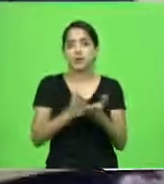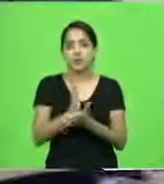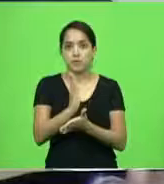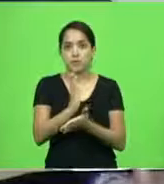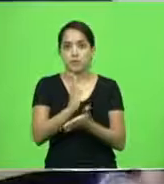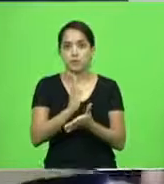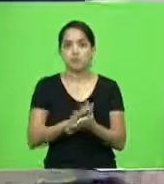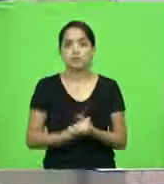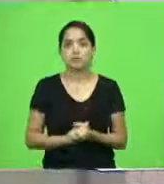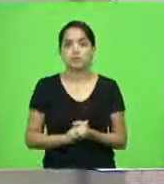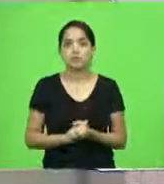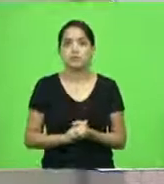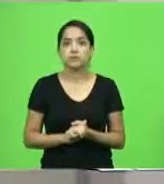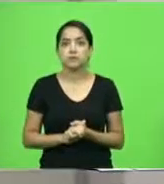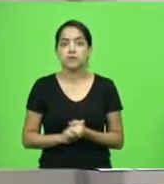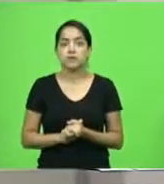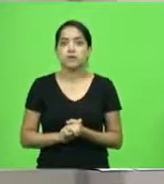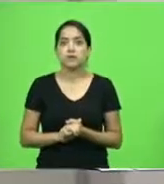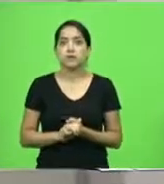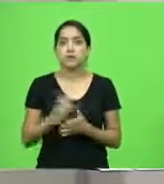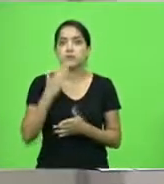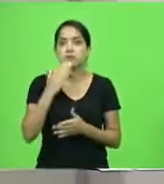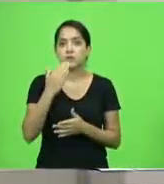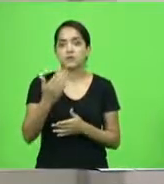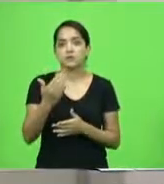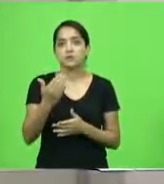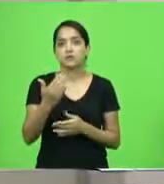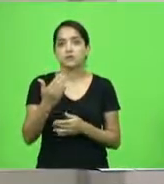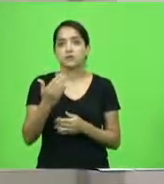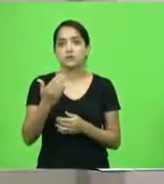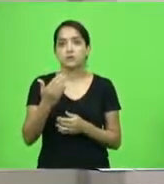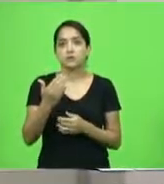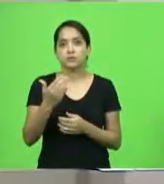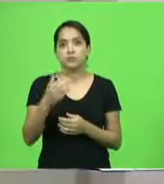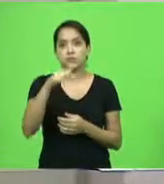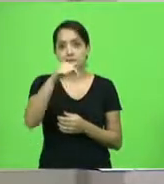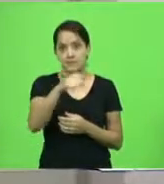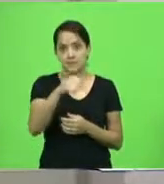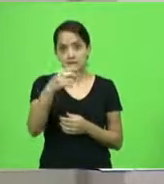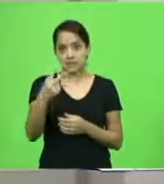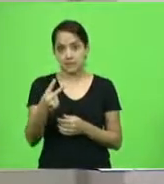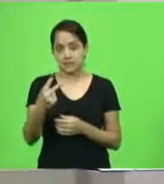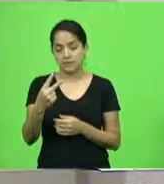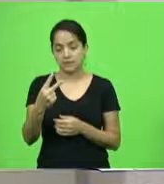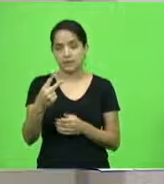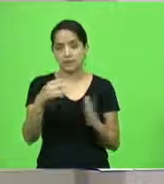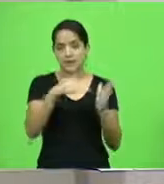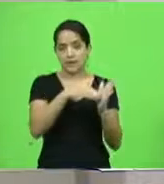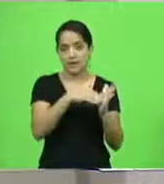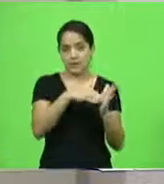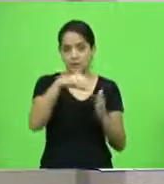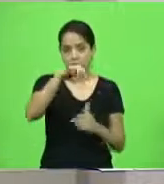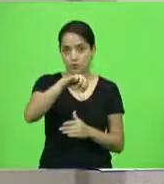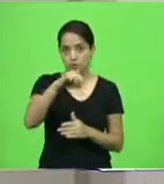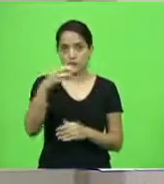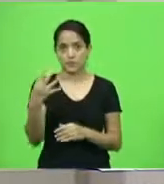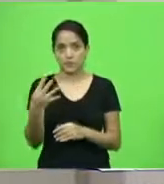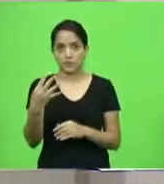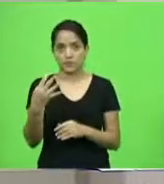aprovado. requerimentos 72 a 94,